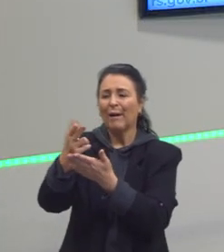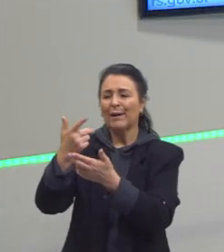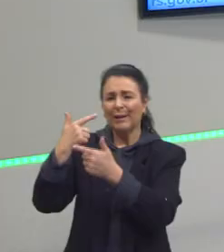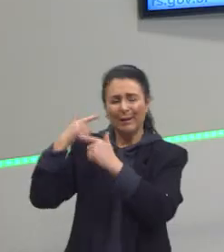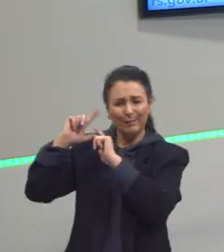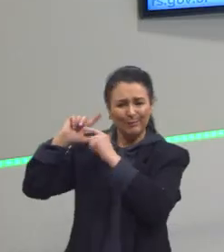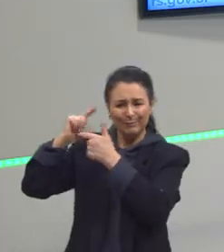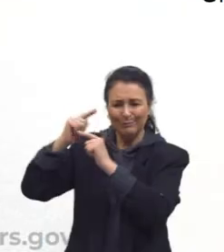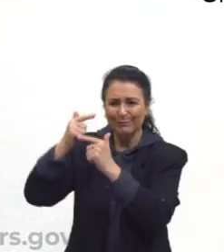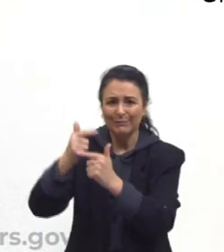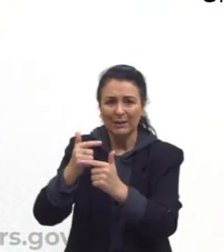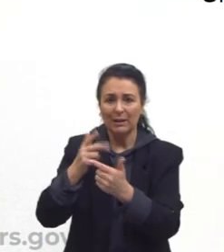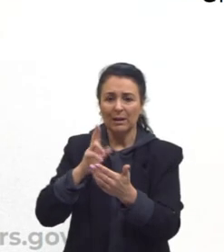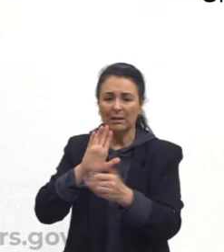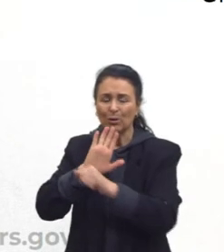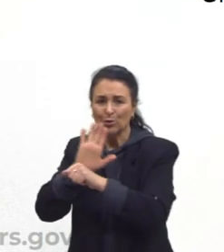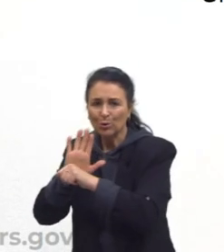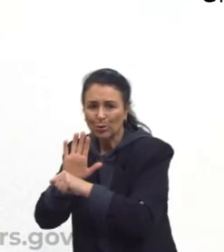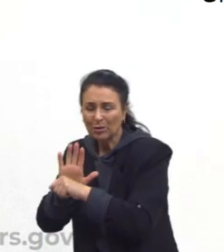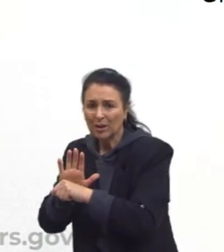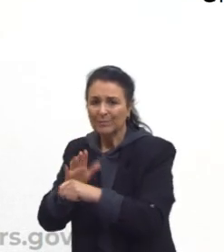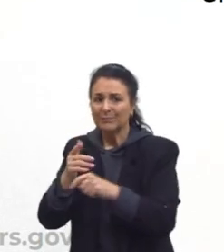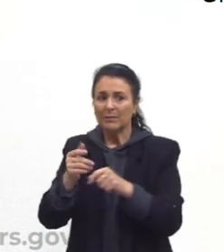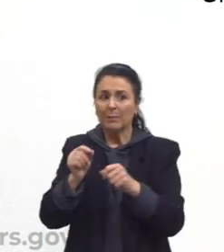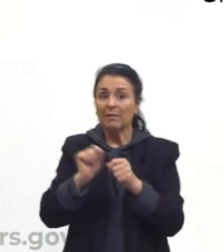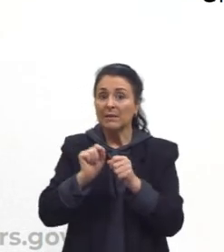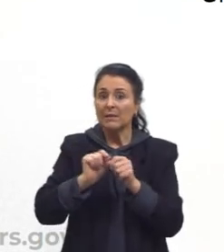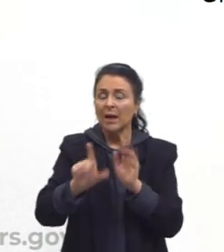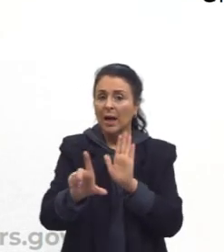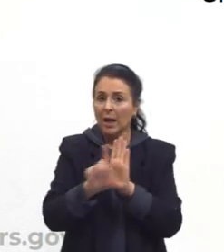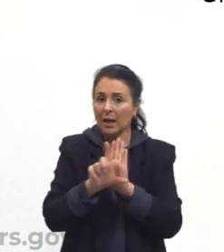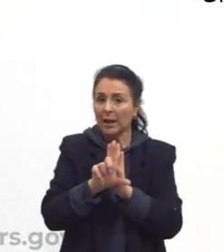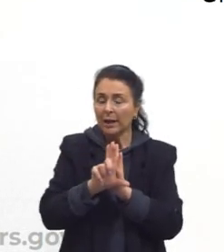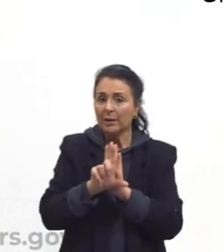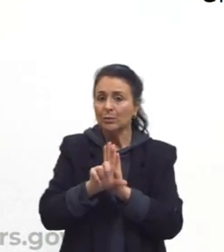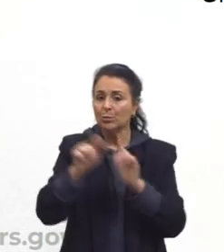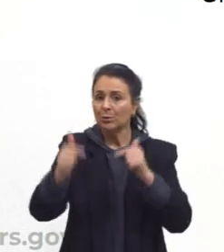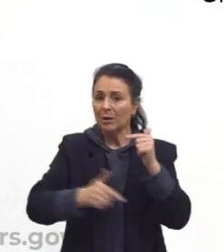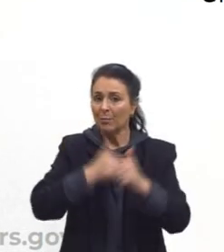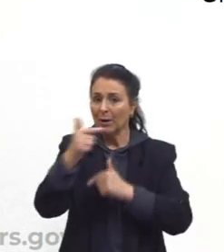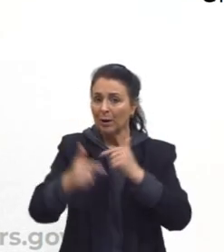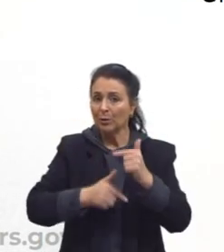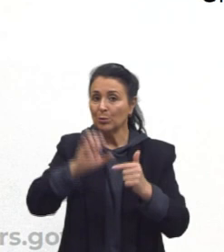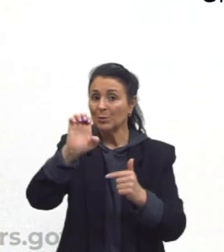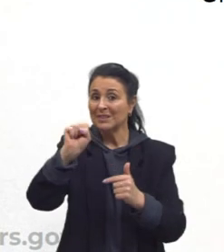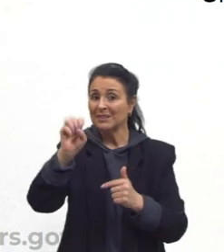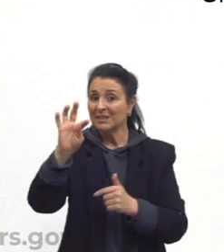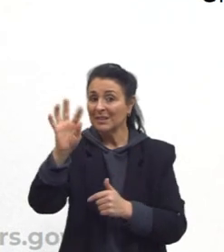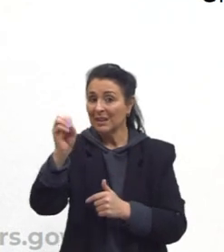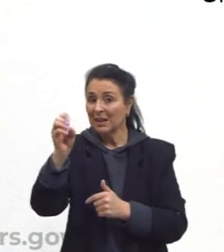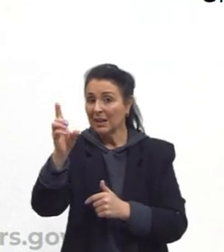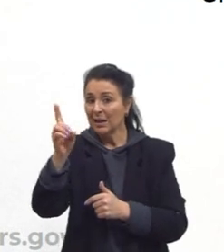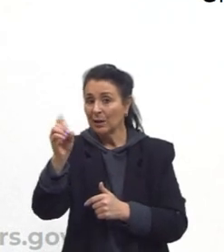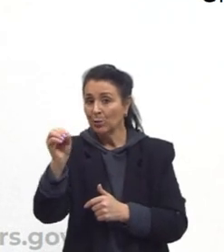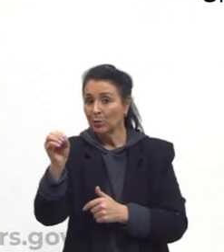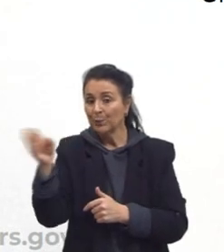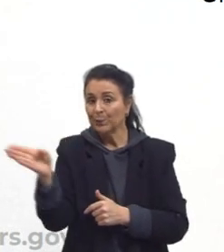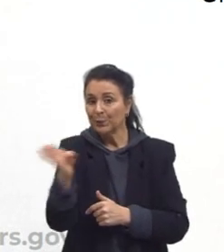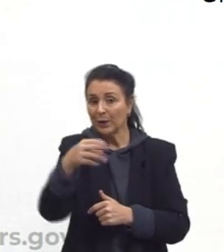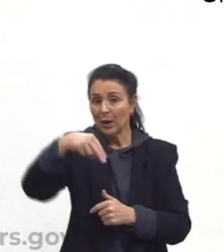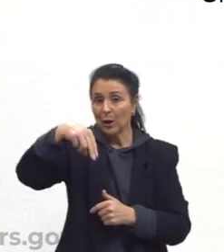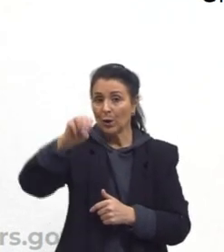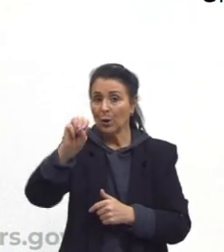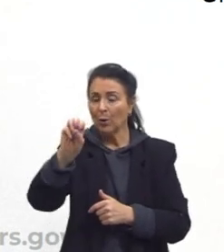Ele contribui para as leis trabalhistas do Estado Novo, Estado Novo Getúlio Vargas. E vejam que começam a